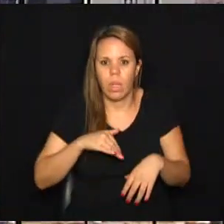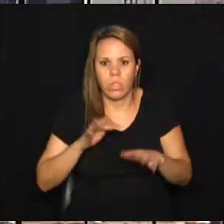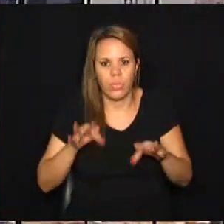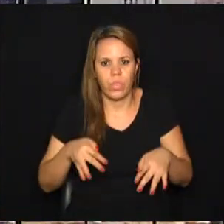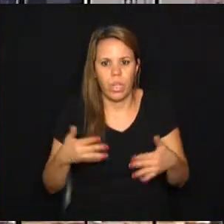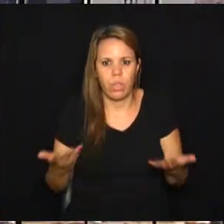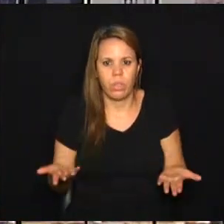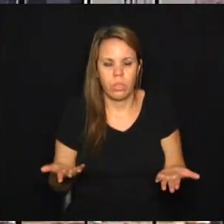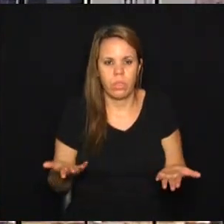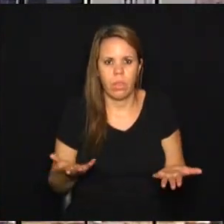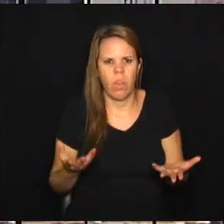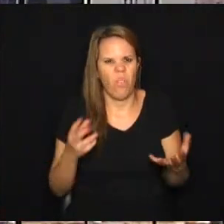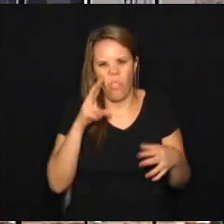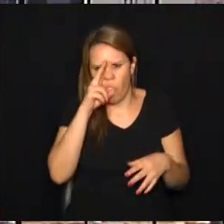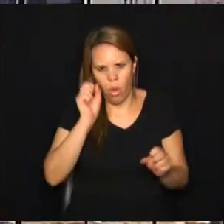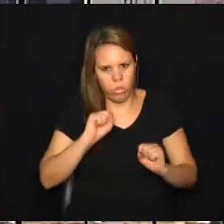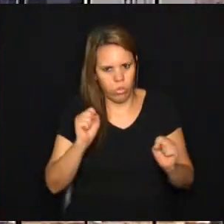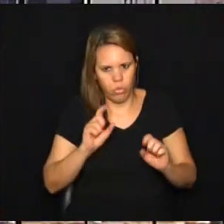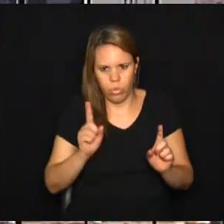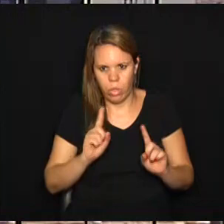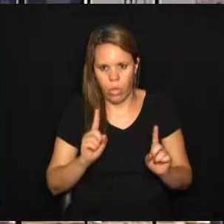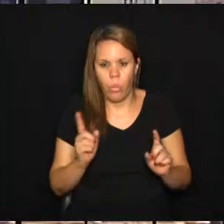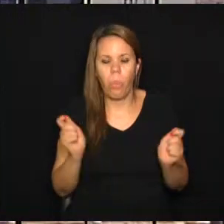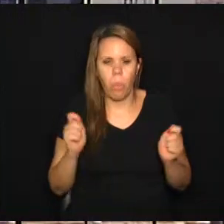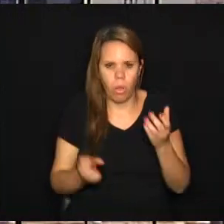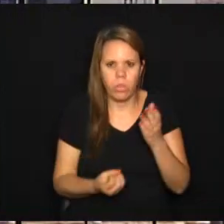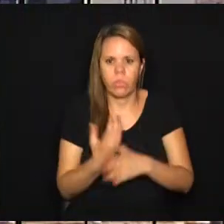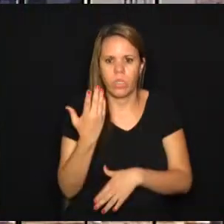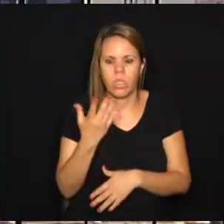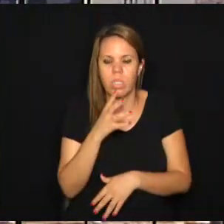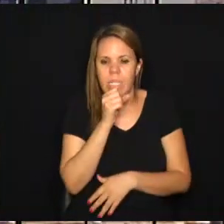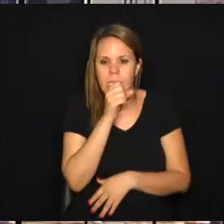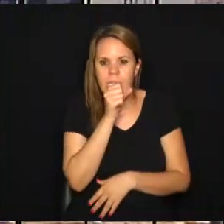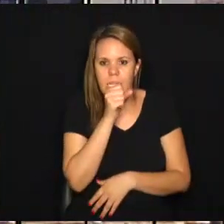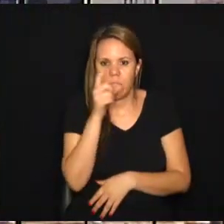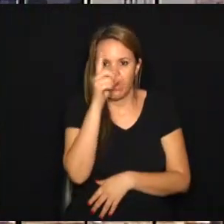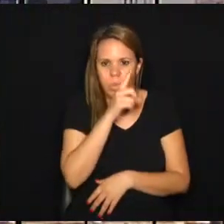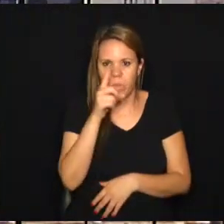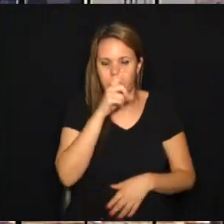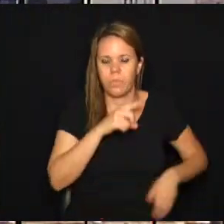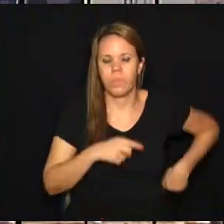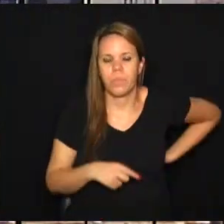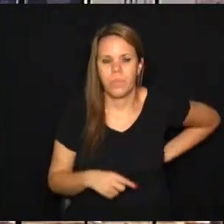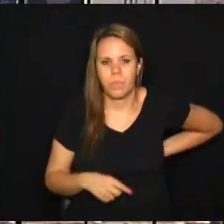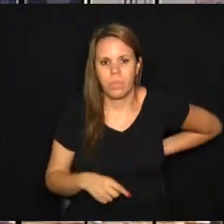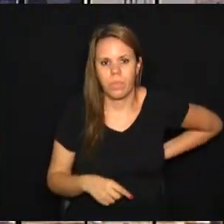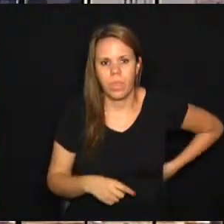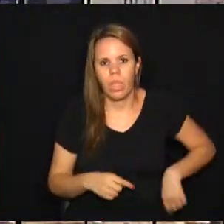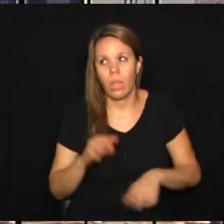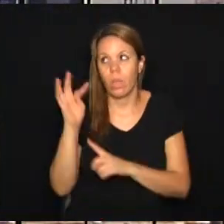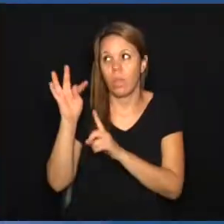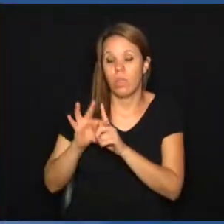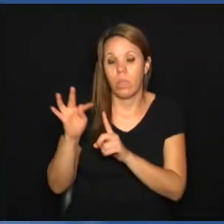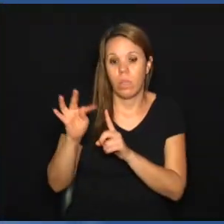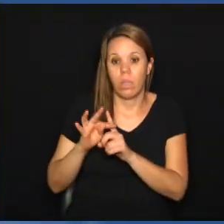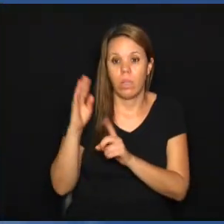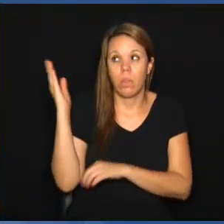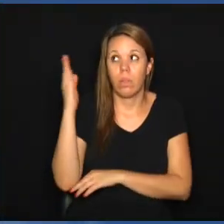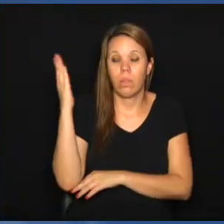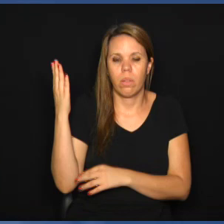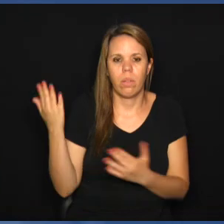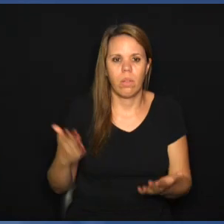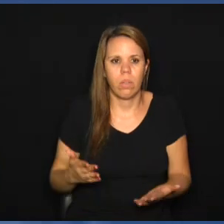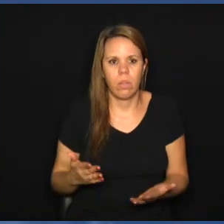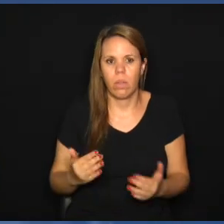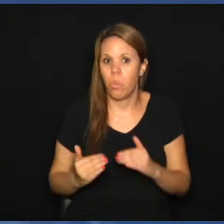Sem tanta intensidade, mas ela pode aparecer no sábado e no domingo. Vamos às temperaturas agora, porque